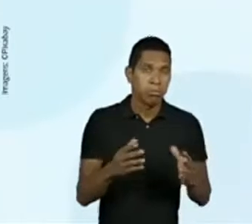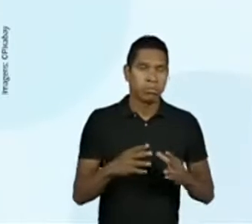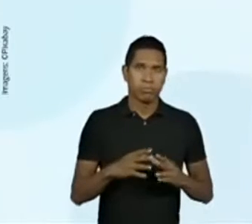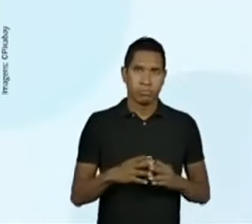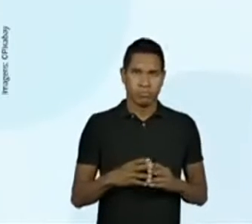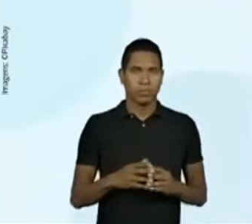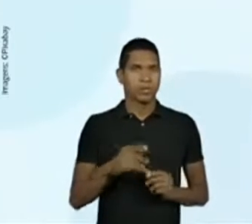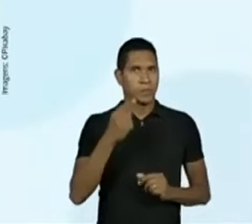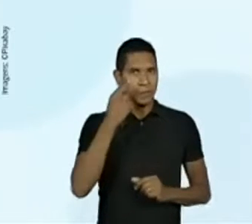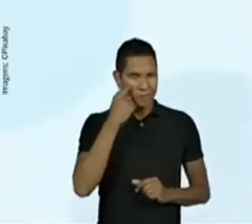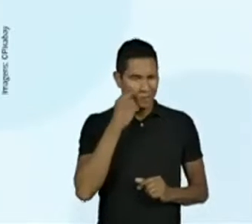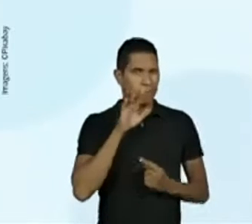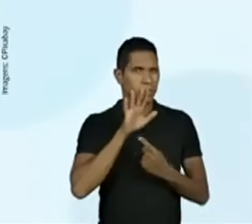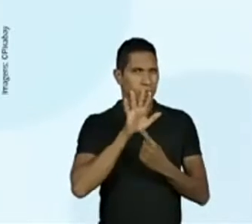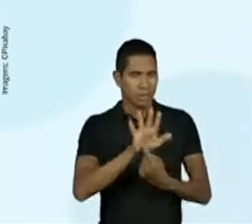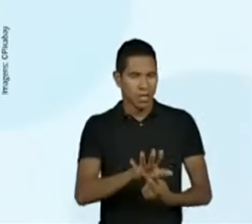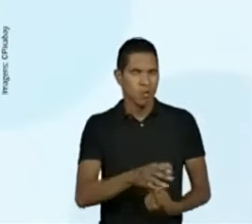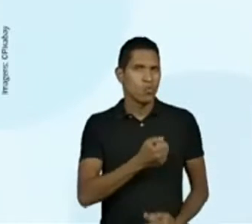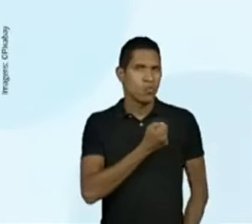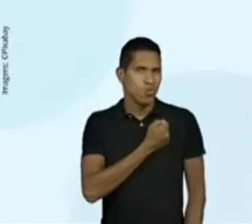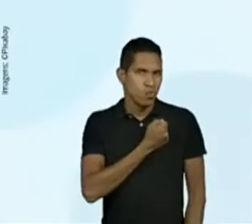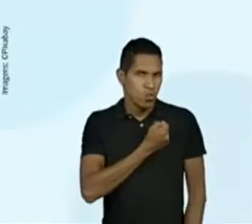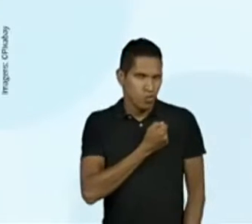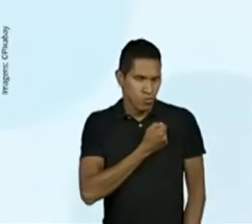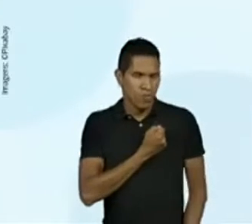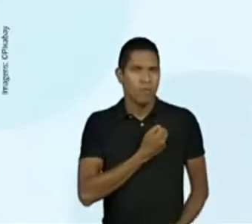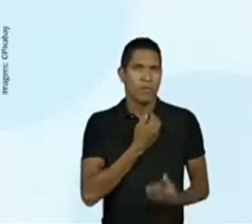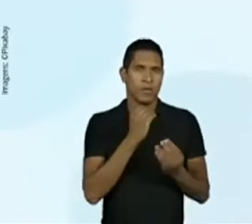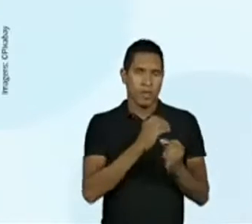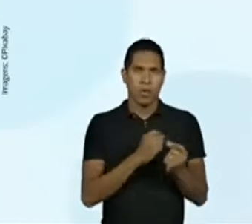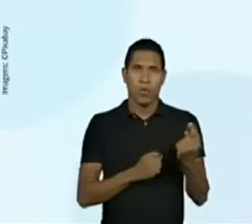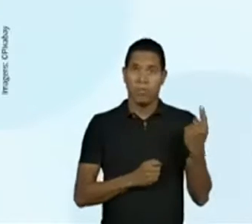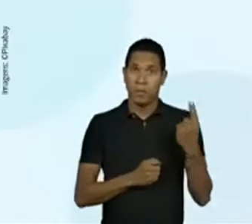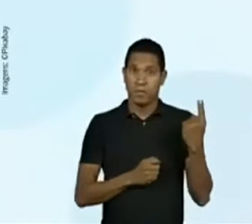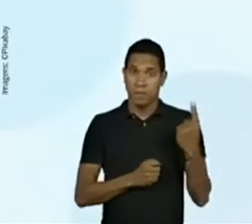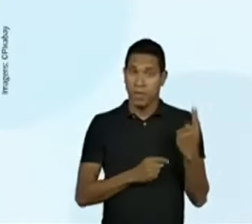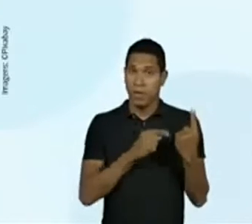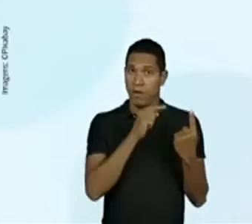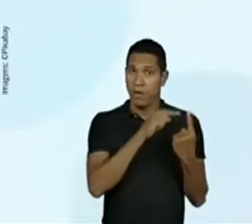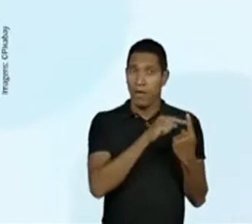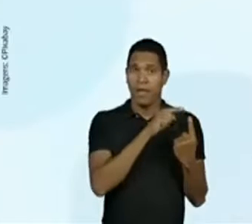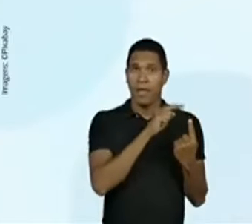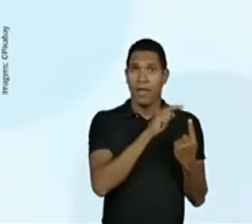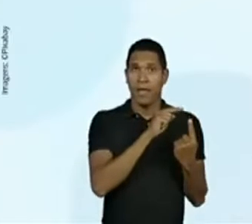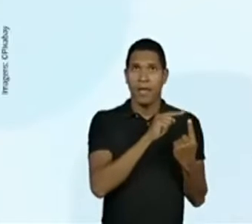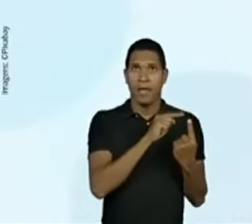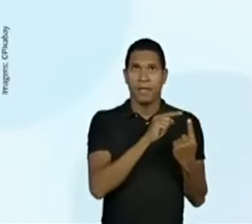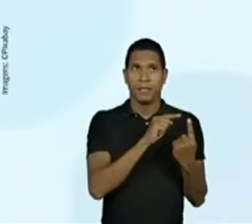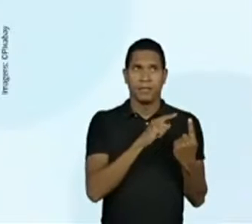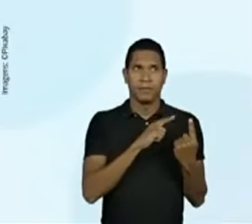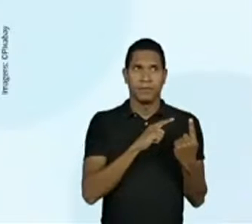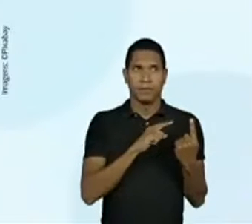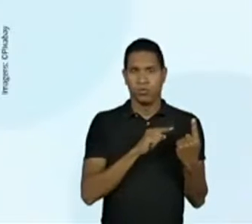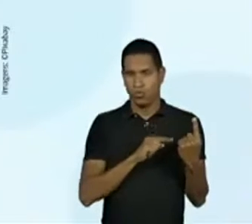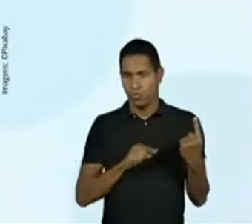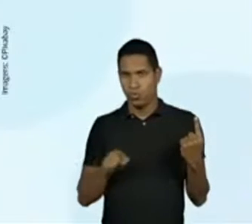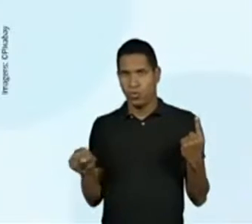apontar mais um número para vocês, mais uma temperatura. O primeiro termômetro é 0 graus Celsius.